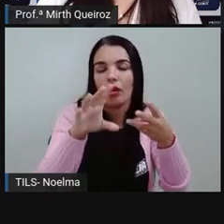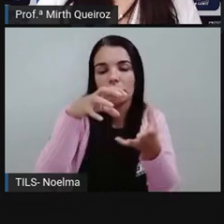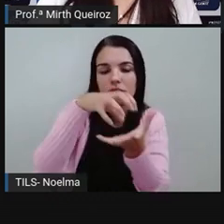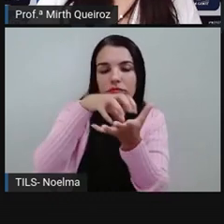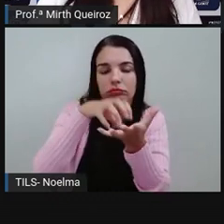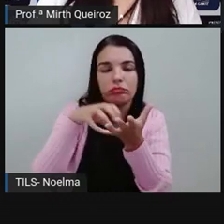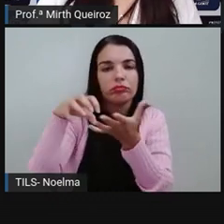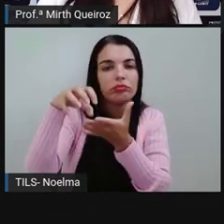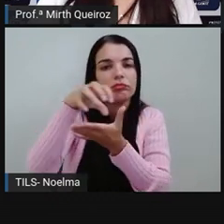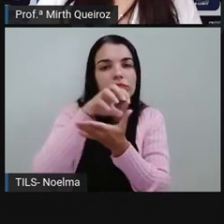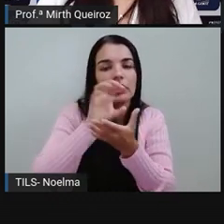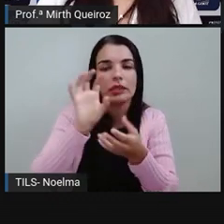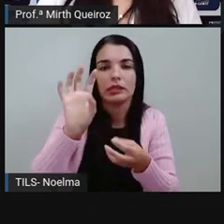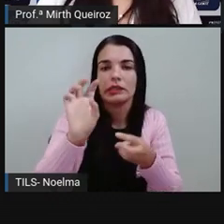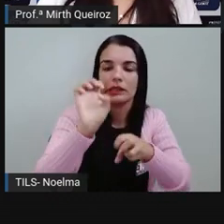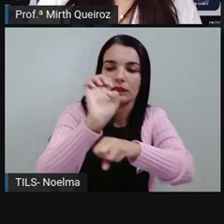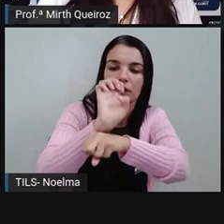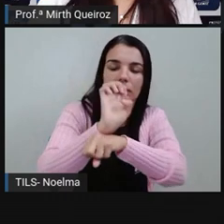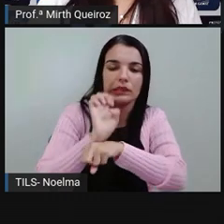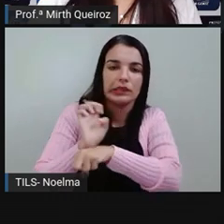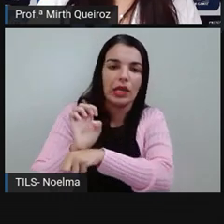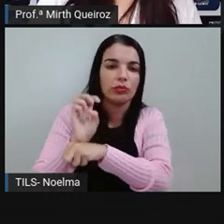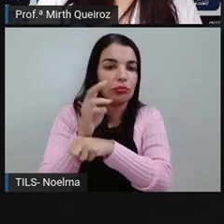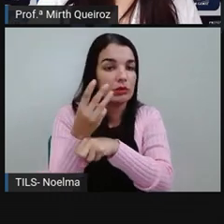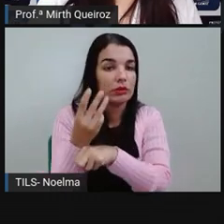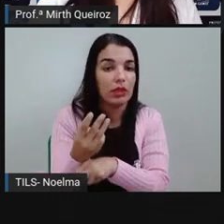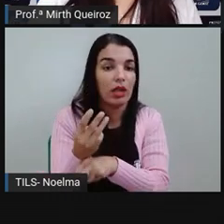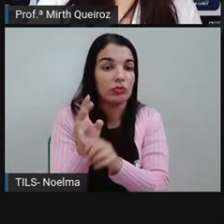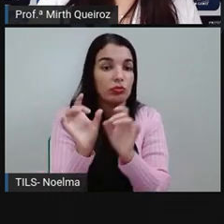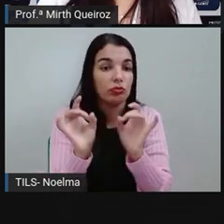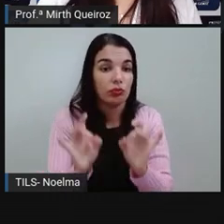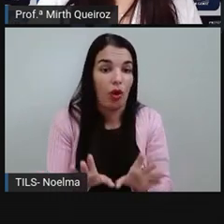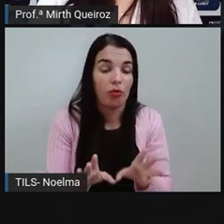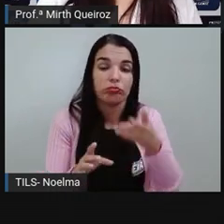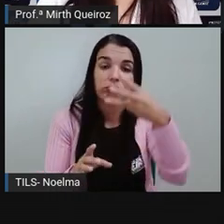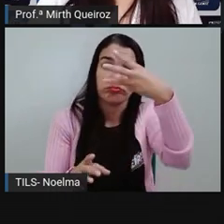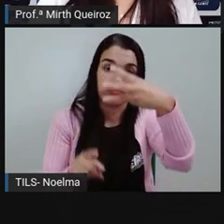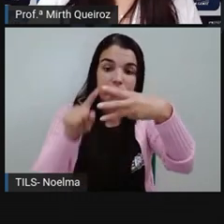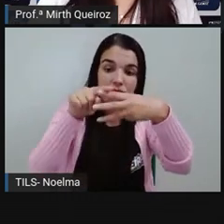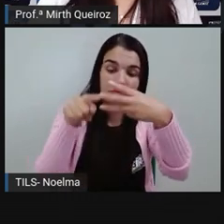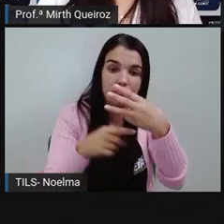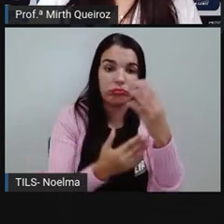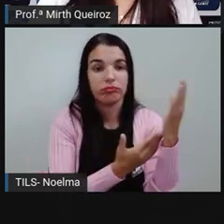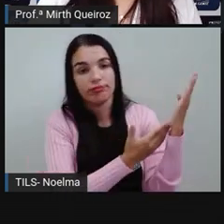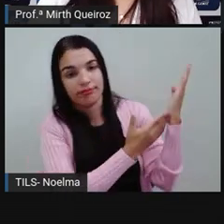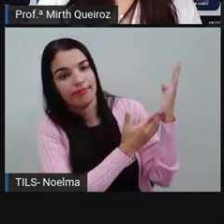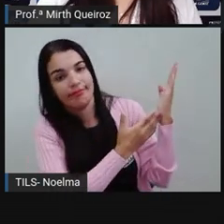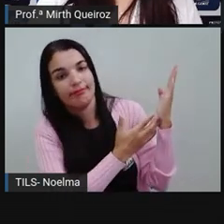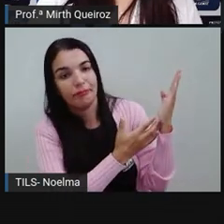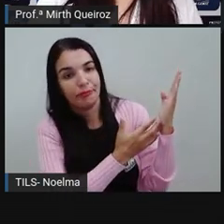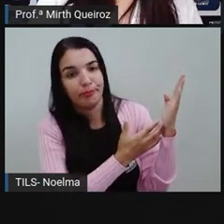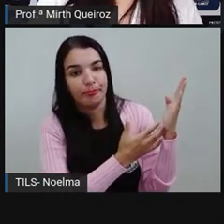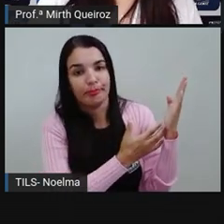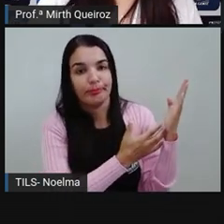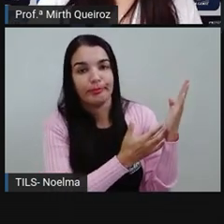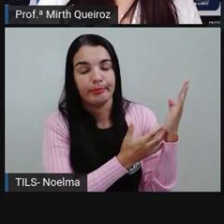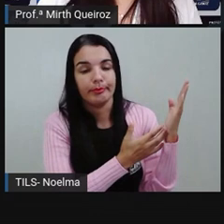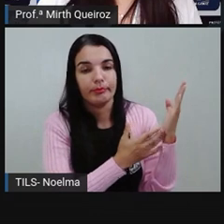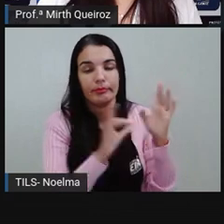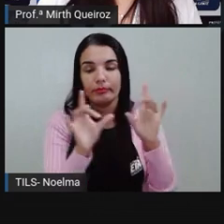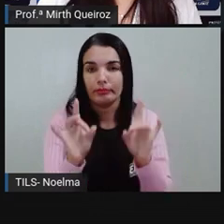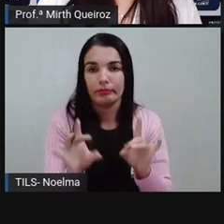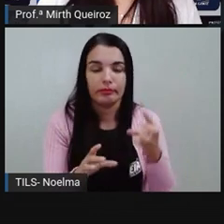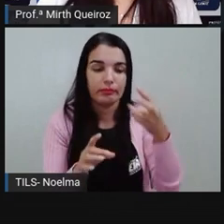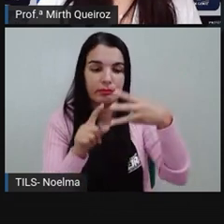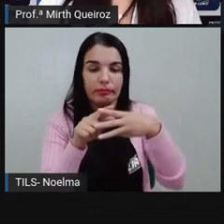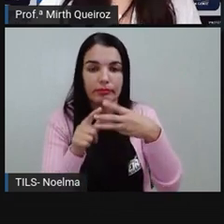somente três estados. Paraná, Santa Catarina e Rio Grande